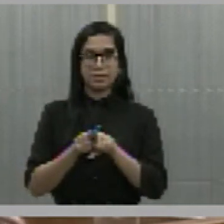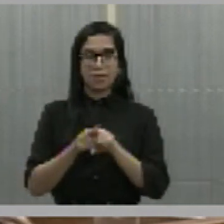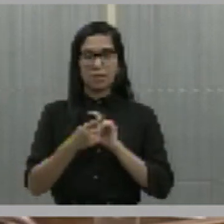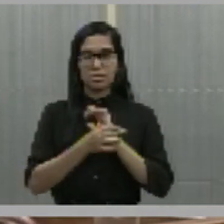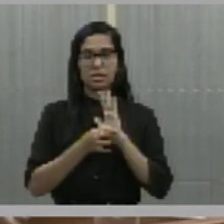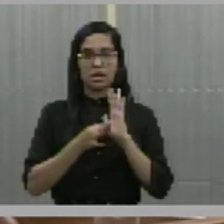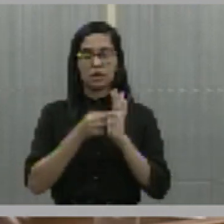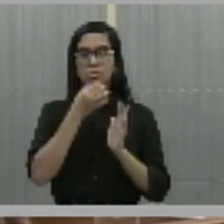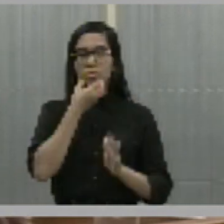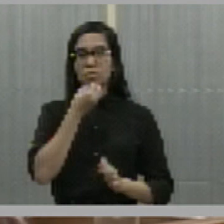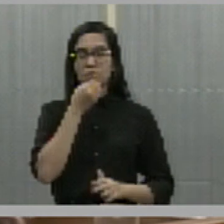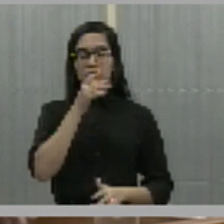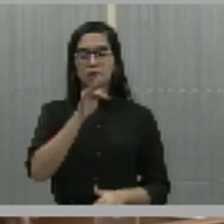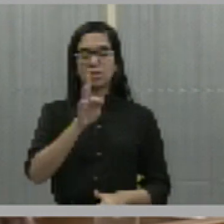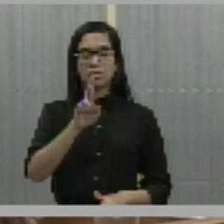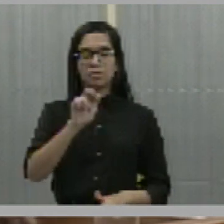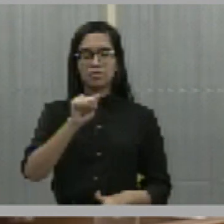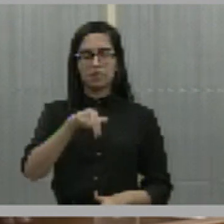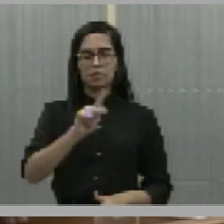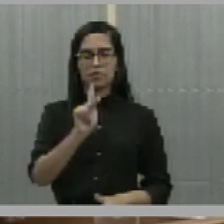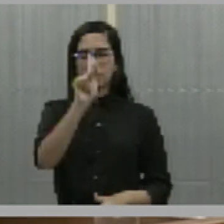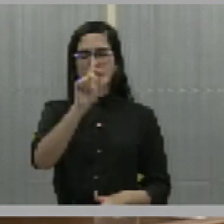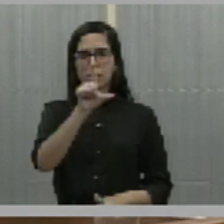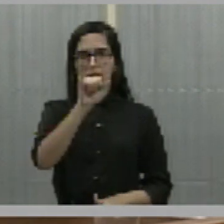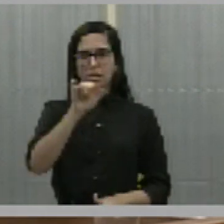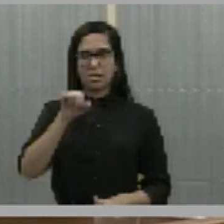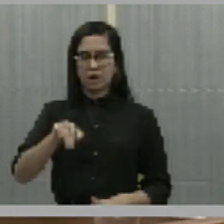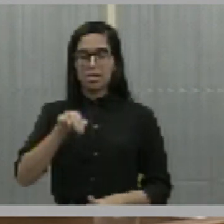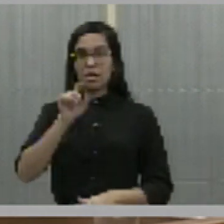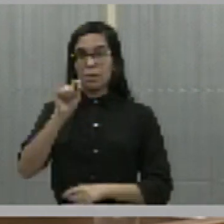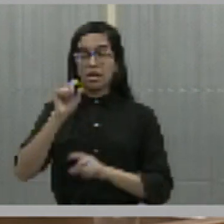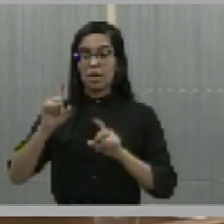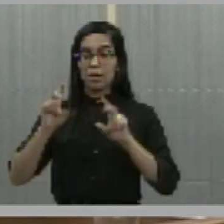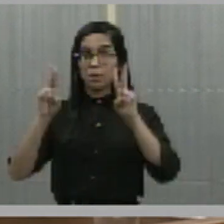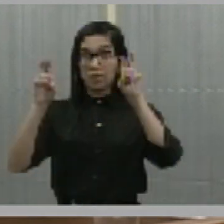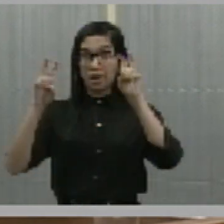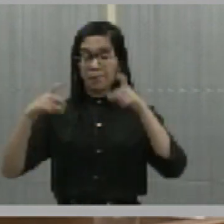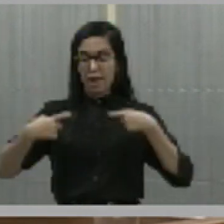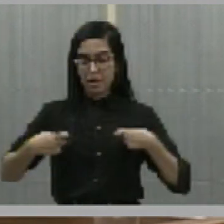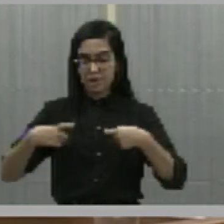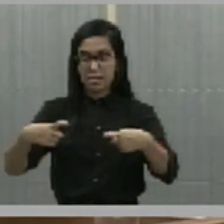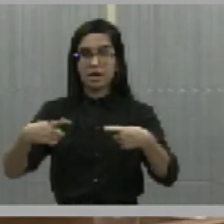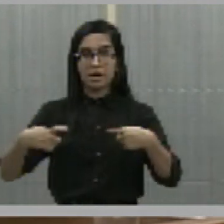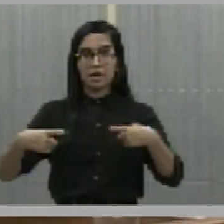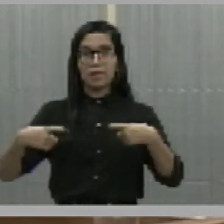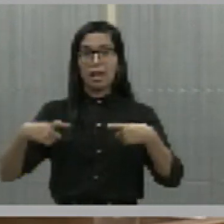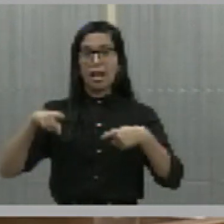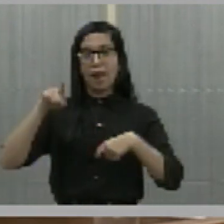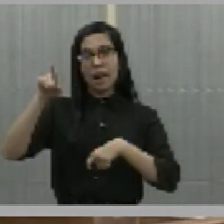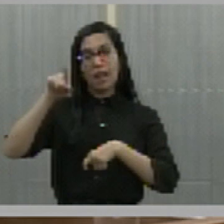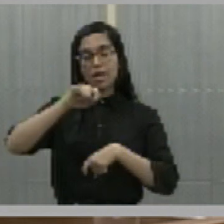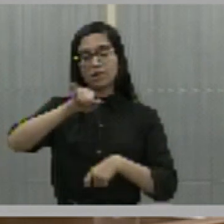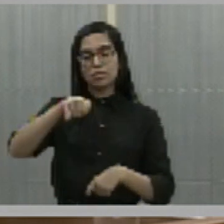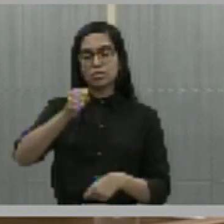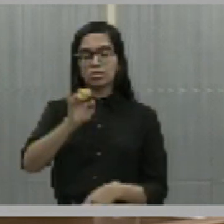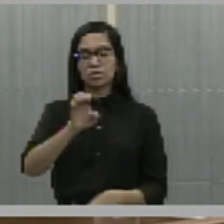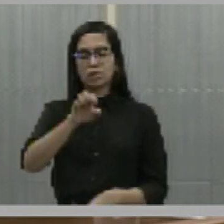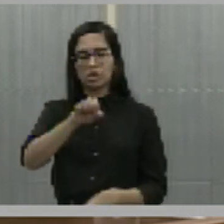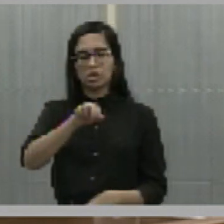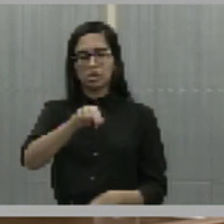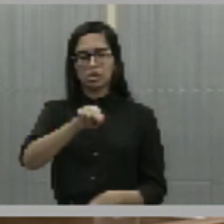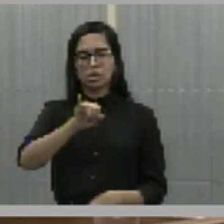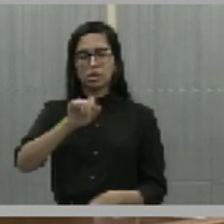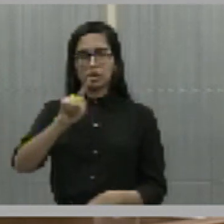Franklin Pires sobre a Batalha do Genipapo. Um filme que mostra uma família simples na região de Campo Maior